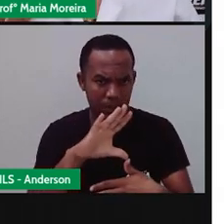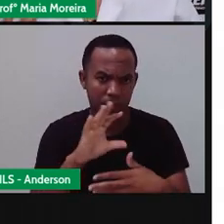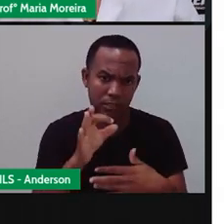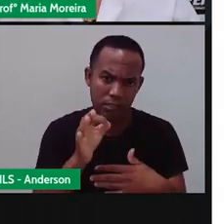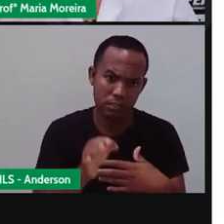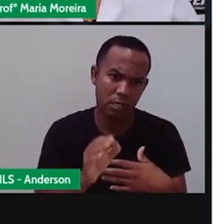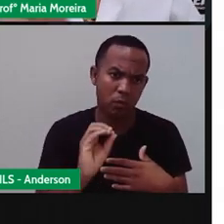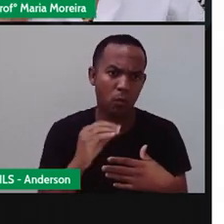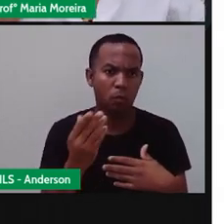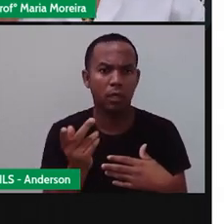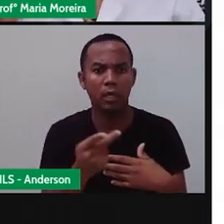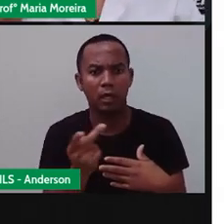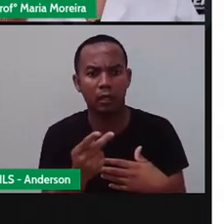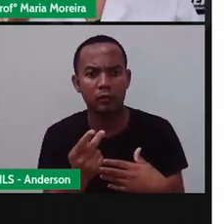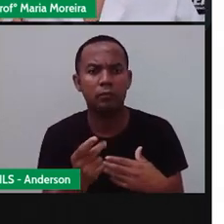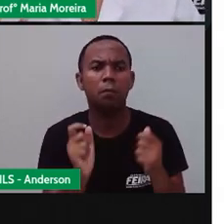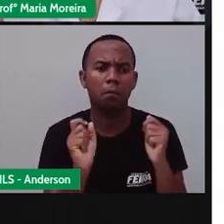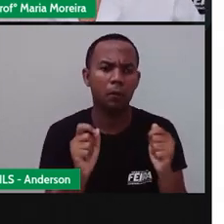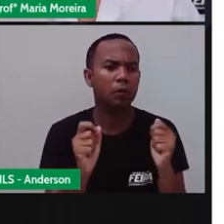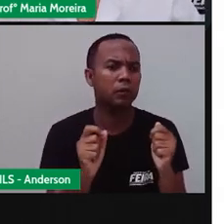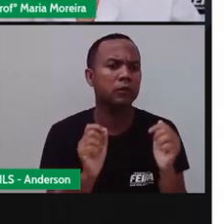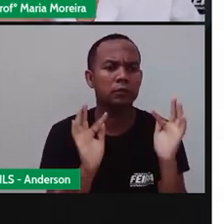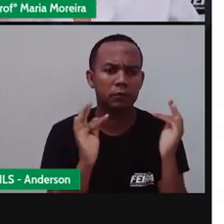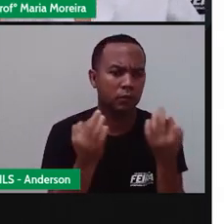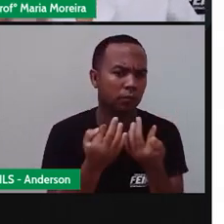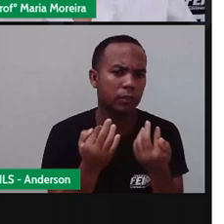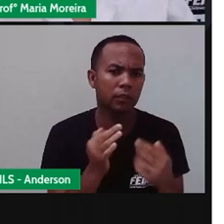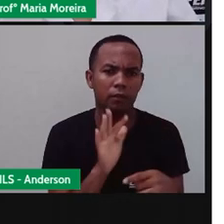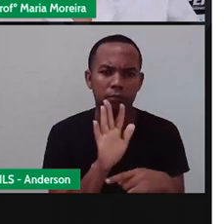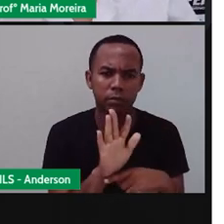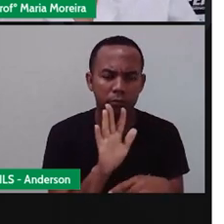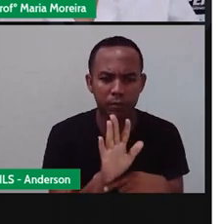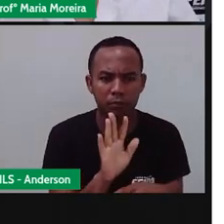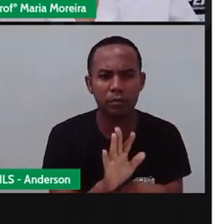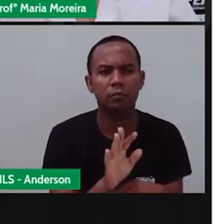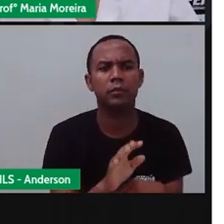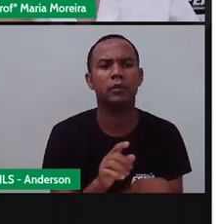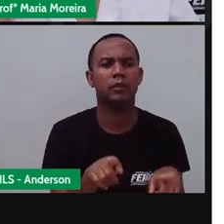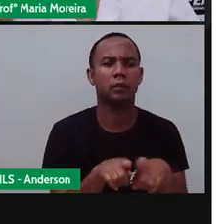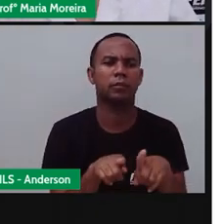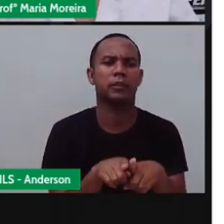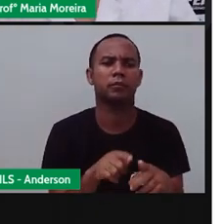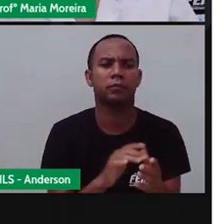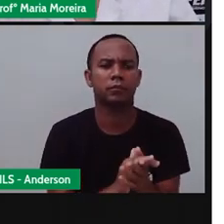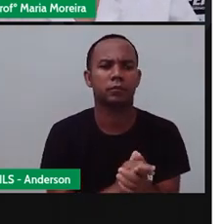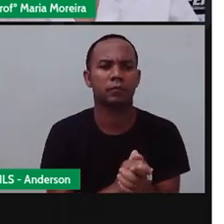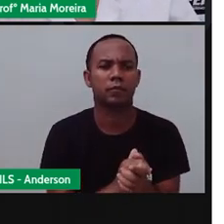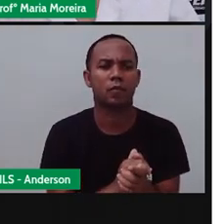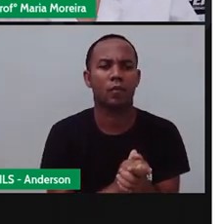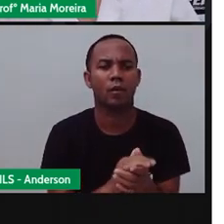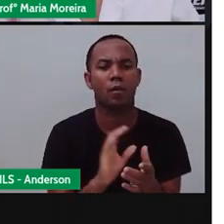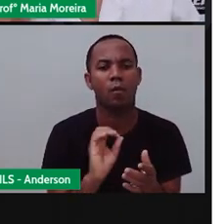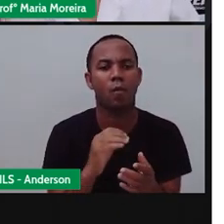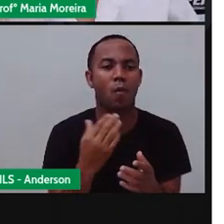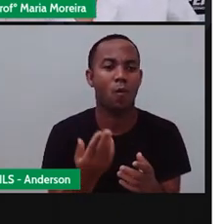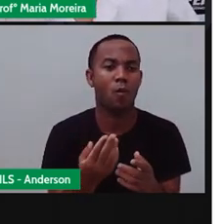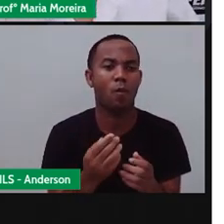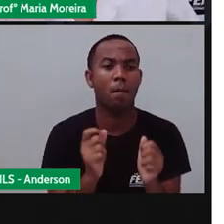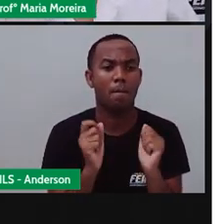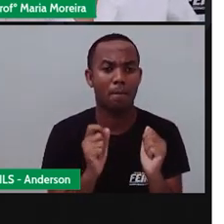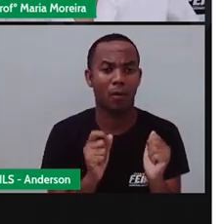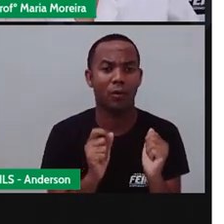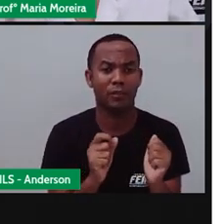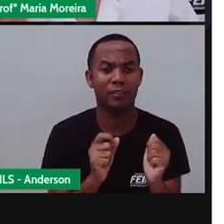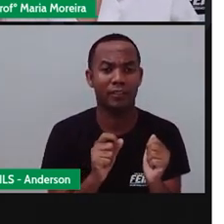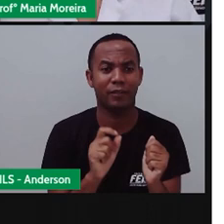outra coisa, né, que vocês podem aí até tomar isso como brincadeira com os responsáveis de vocês, vocês podem fazer uma caça ao tesouro. E pra fazer uma caça